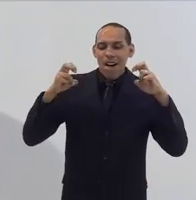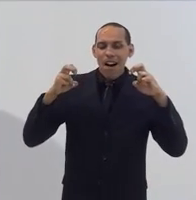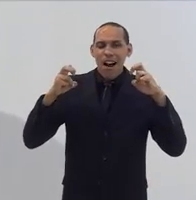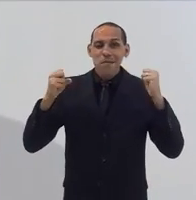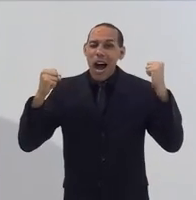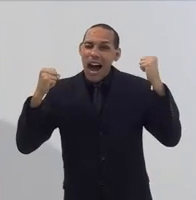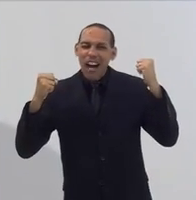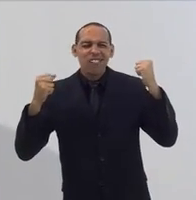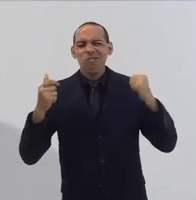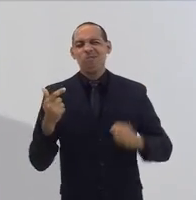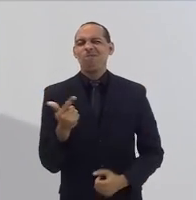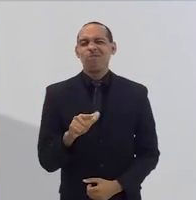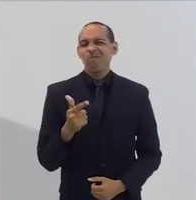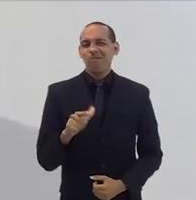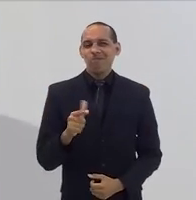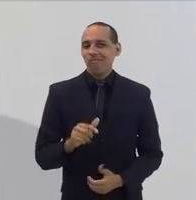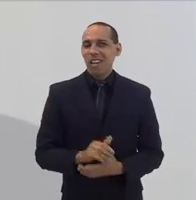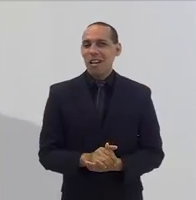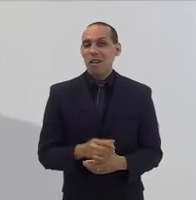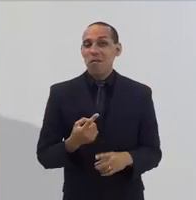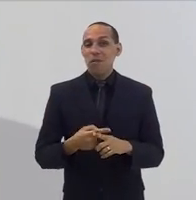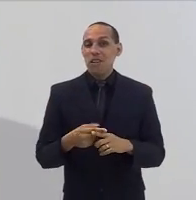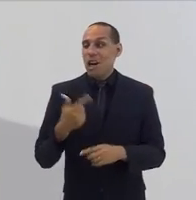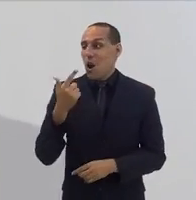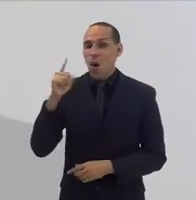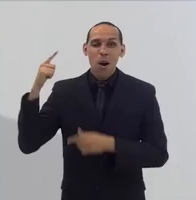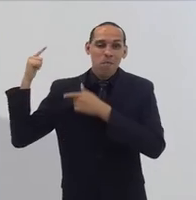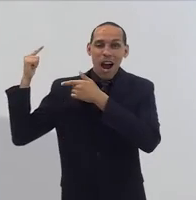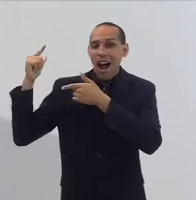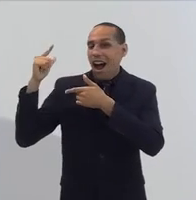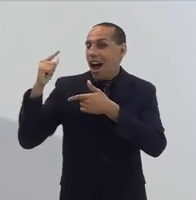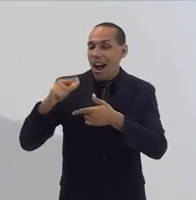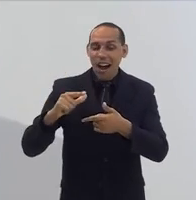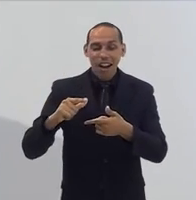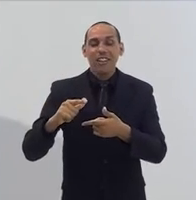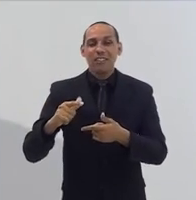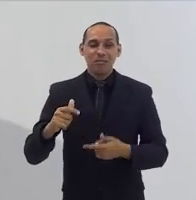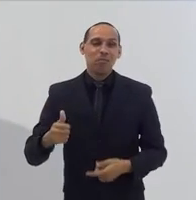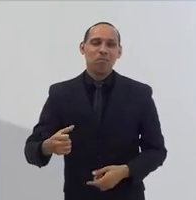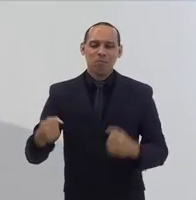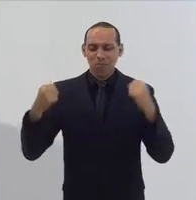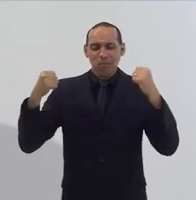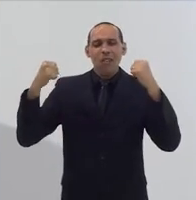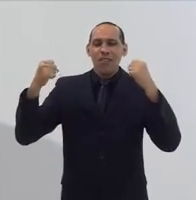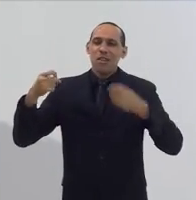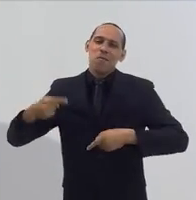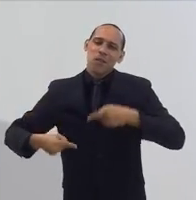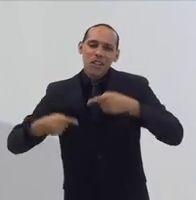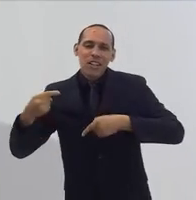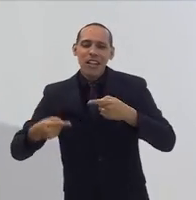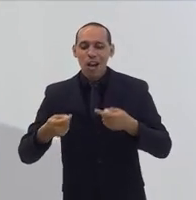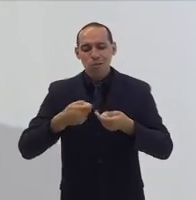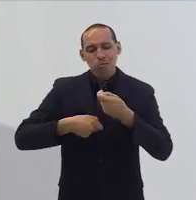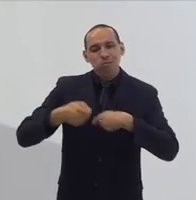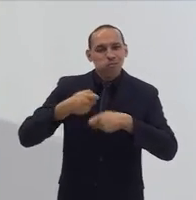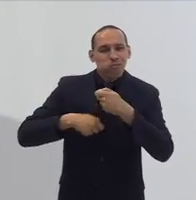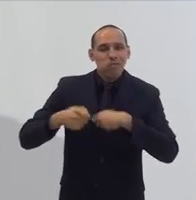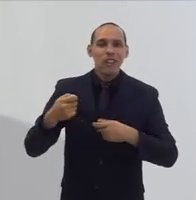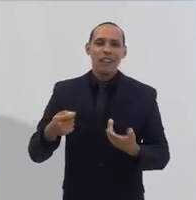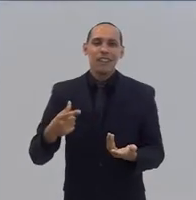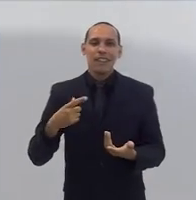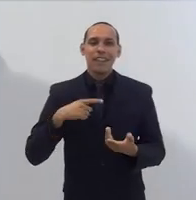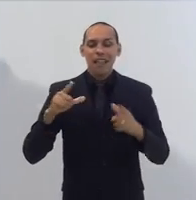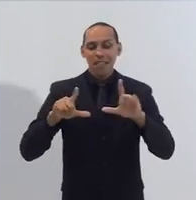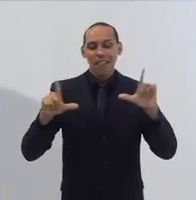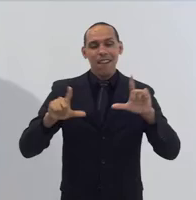ele não tem muito poder diante dos fundamentalistas, dos conservadores, eles têm poder político, eles têm poder econômico,